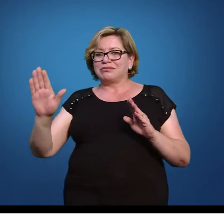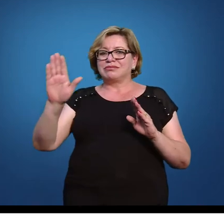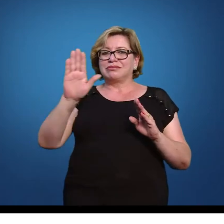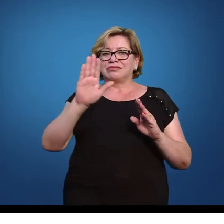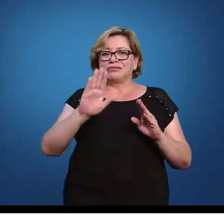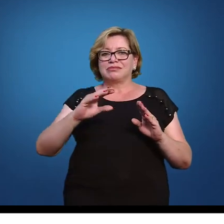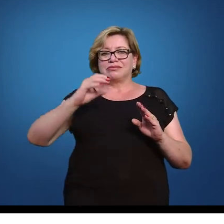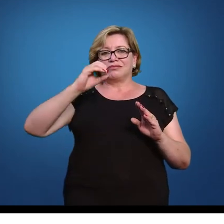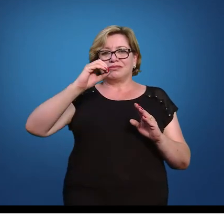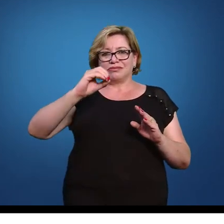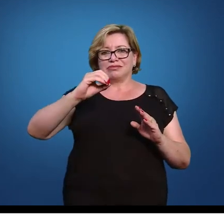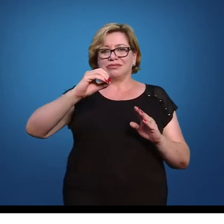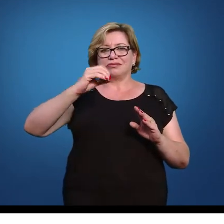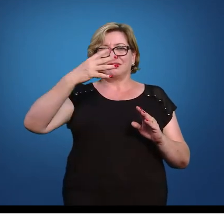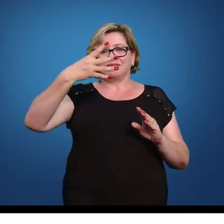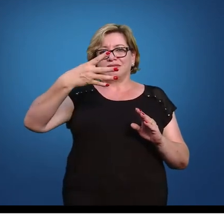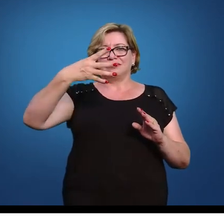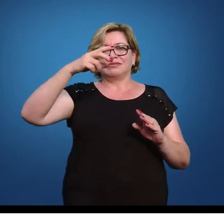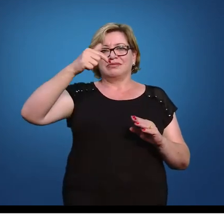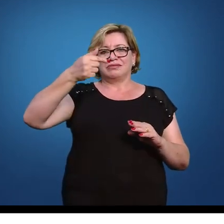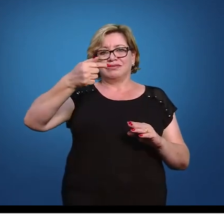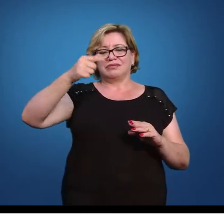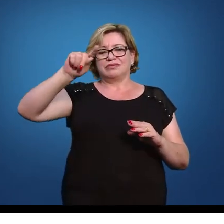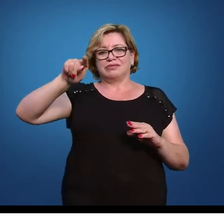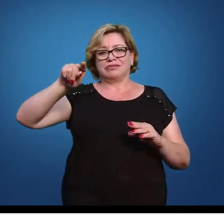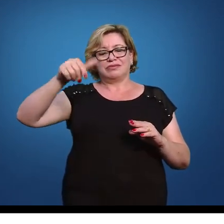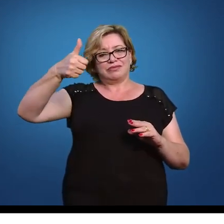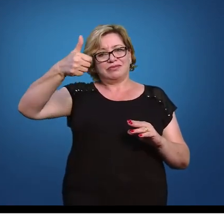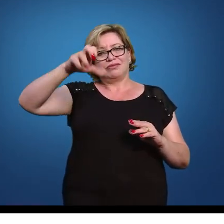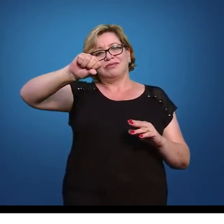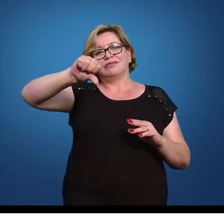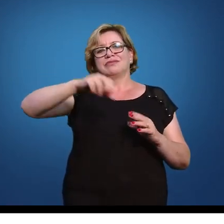0,4719